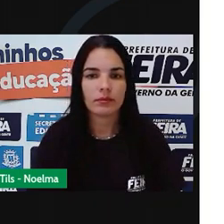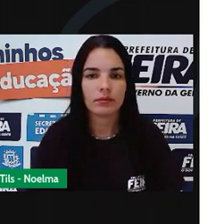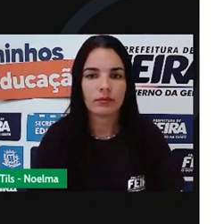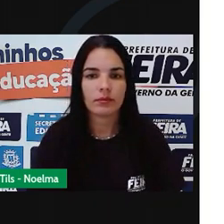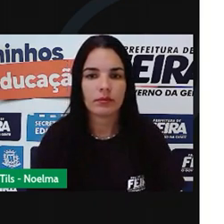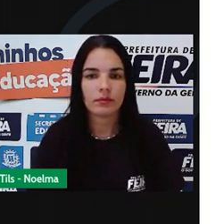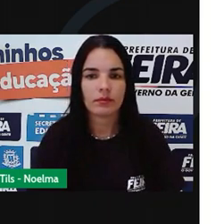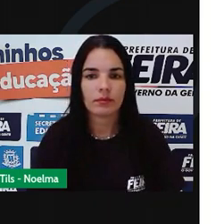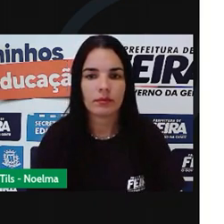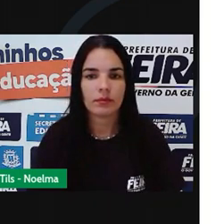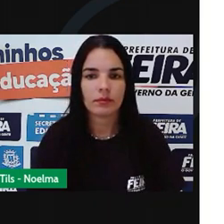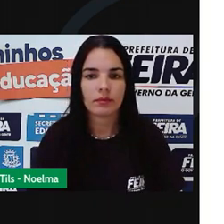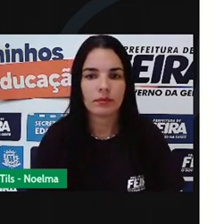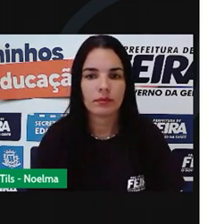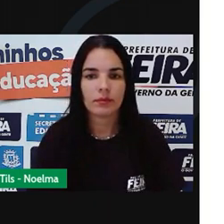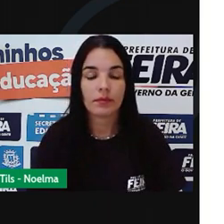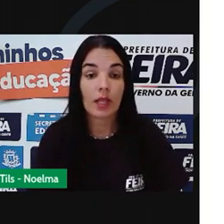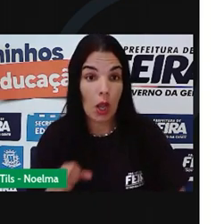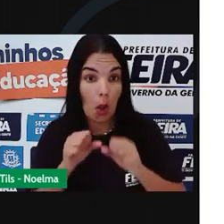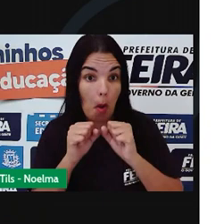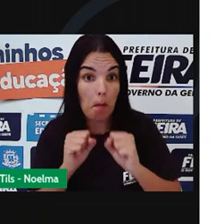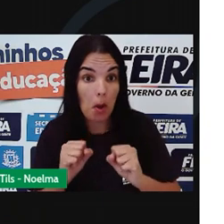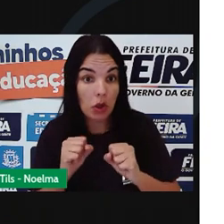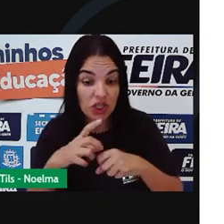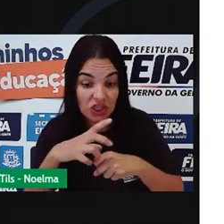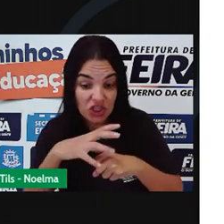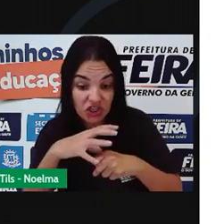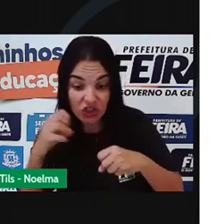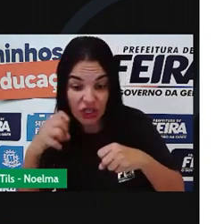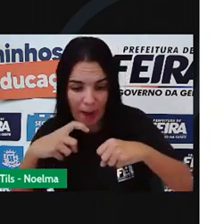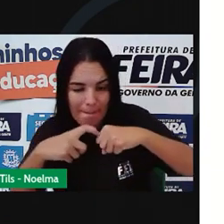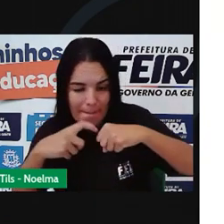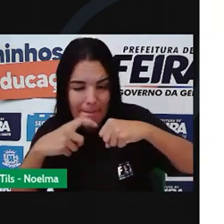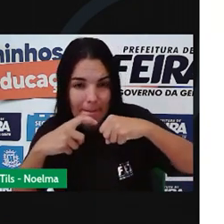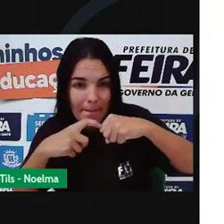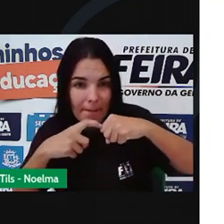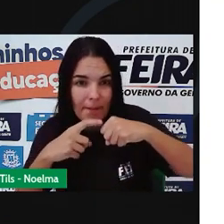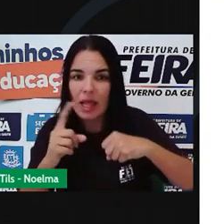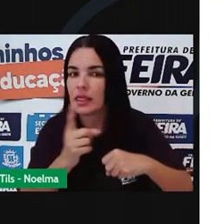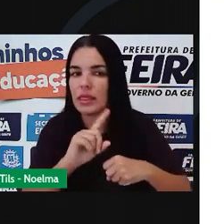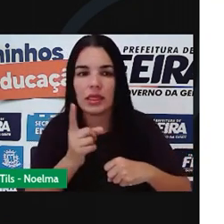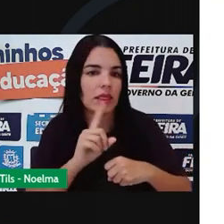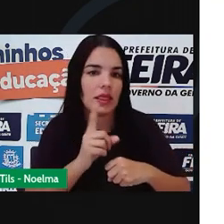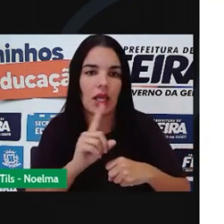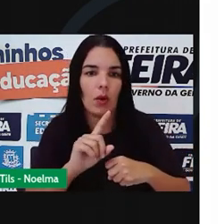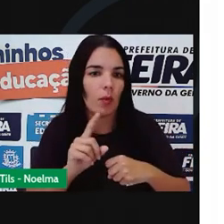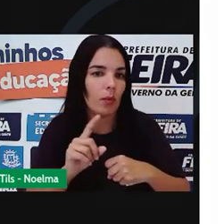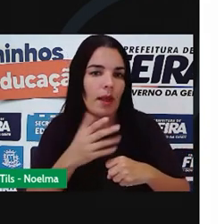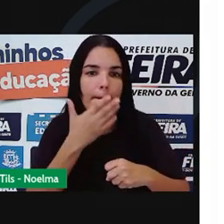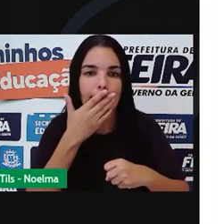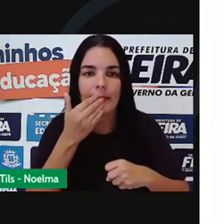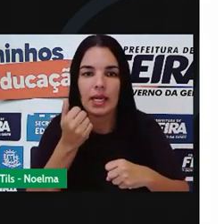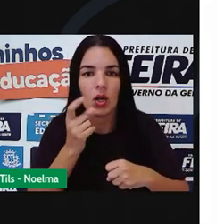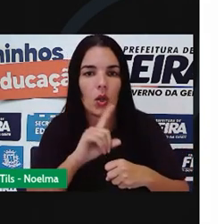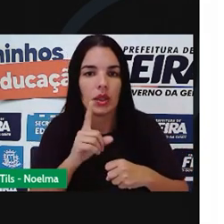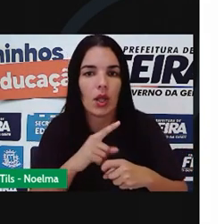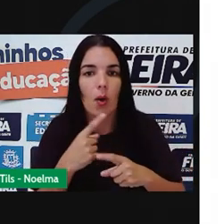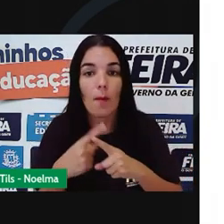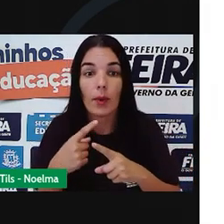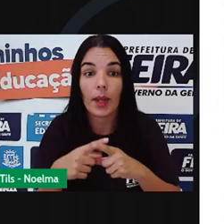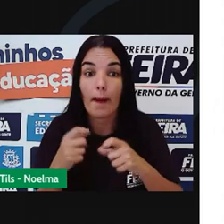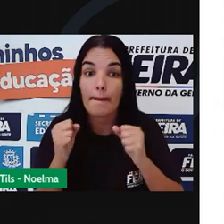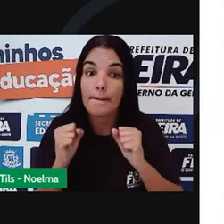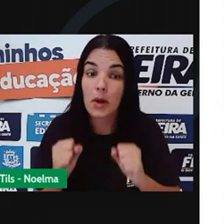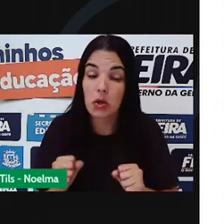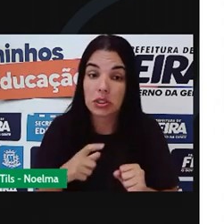Ah, Márcio, eu posso tirar os espinhos? Não é recomendado, não. Você pode acabar danificando a sua planta aí para sempre,